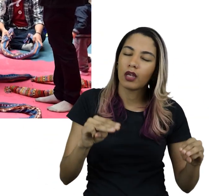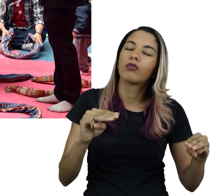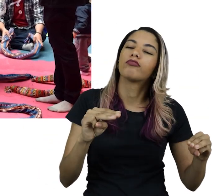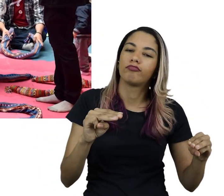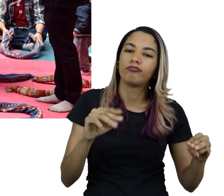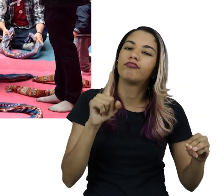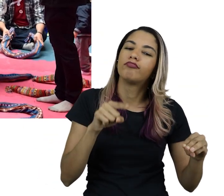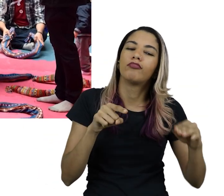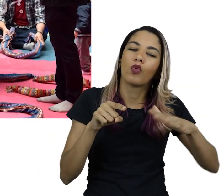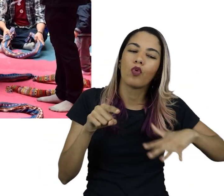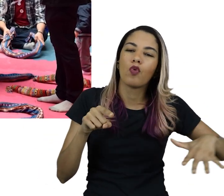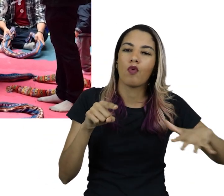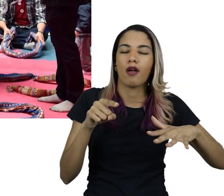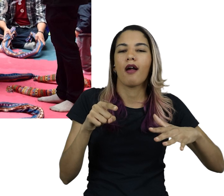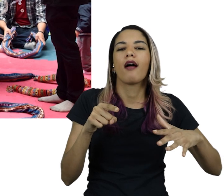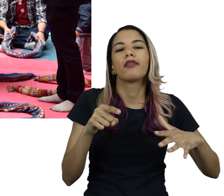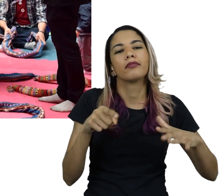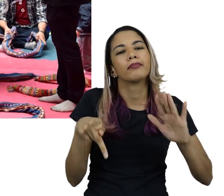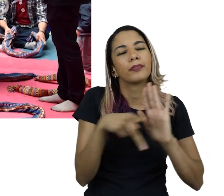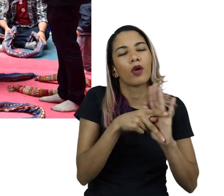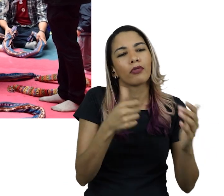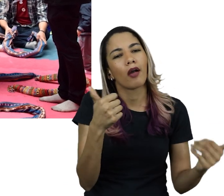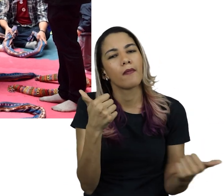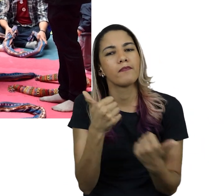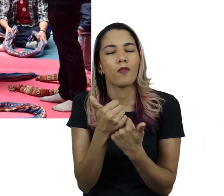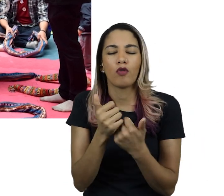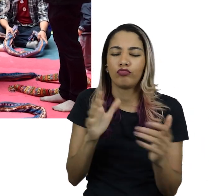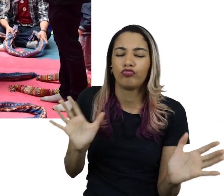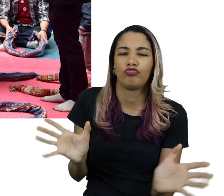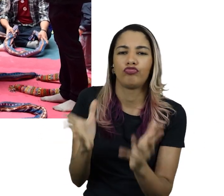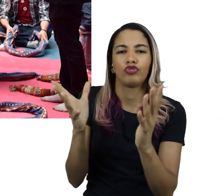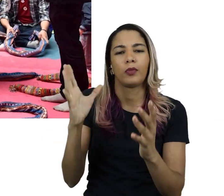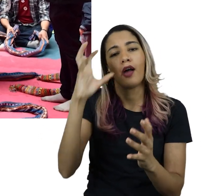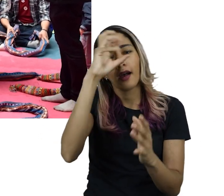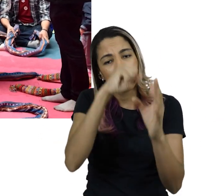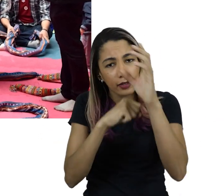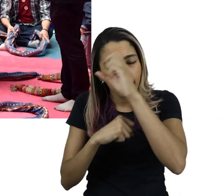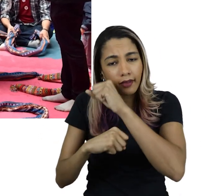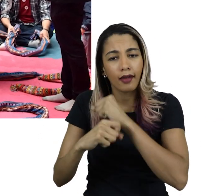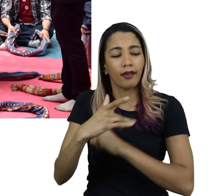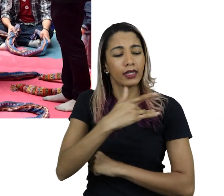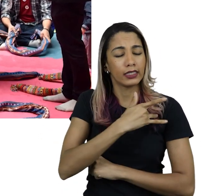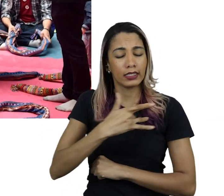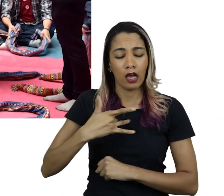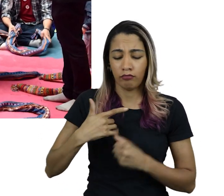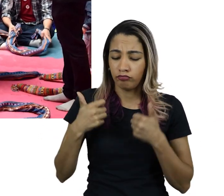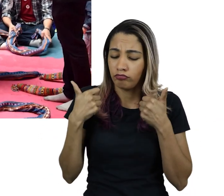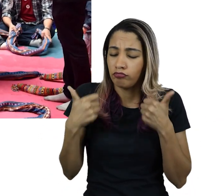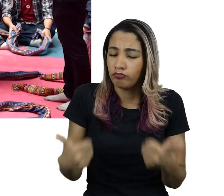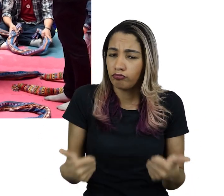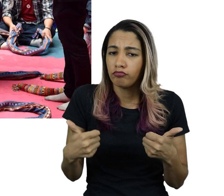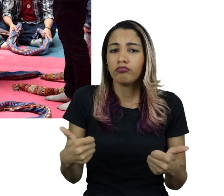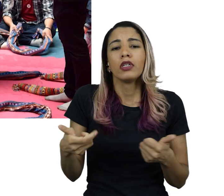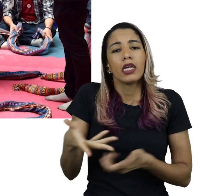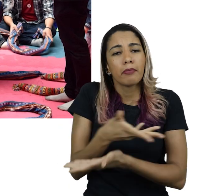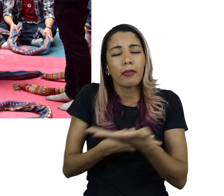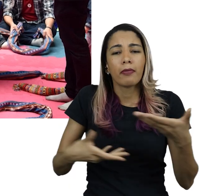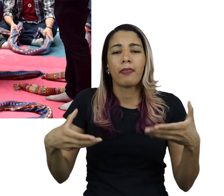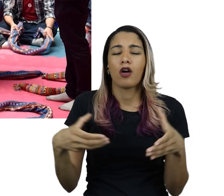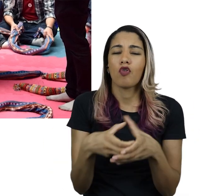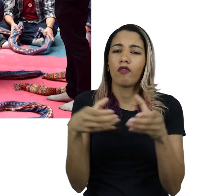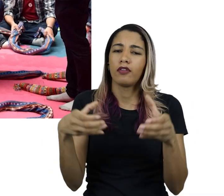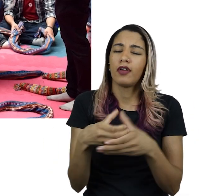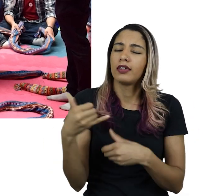que os museus devam ser também espaços que possibilitam processos de aprendizagem, saúde, bem